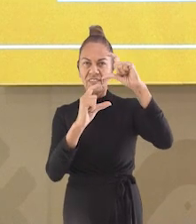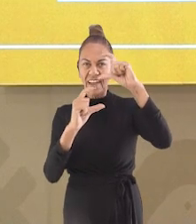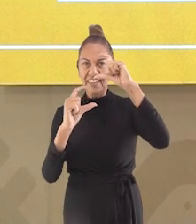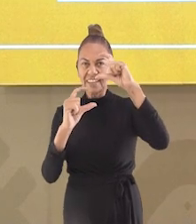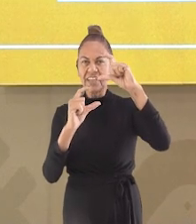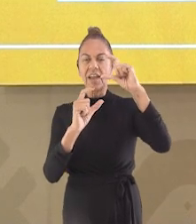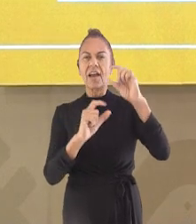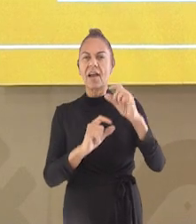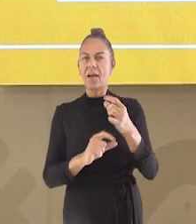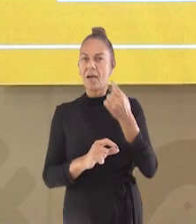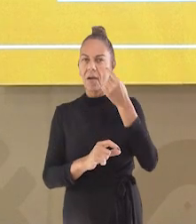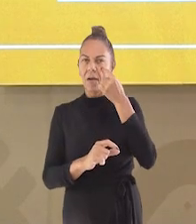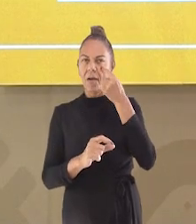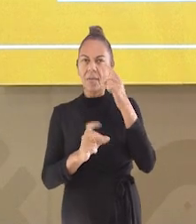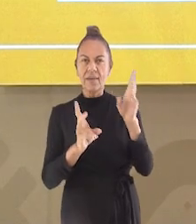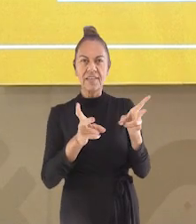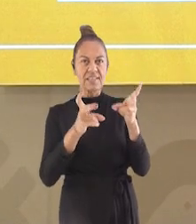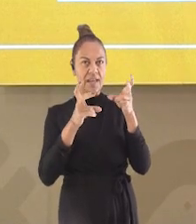leitura, acompanhe aí.